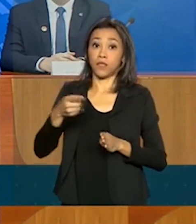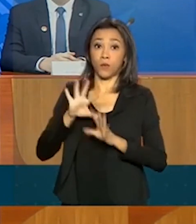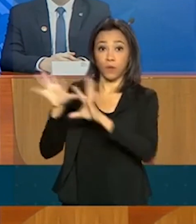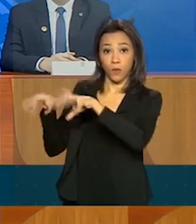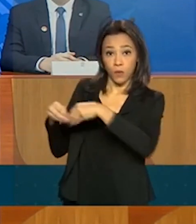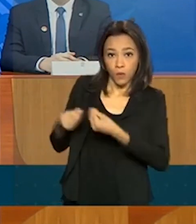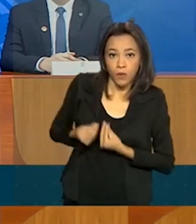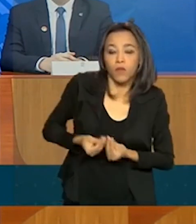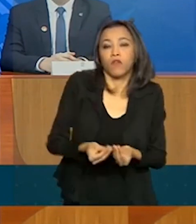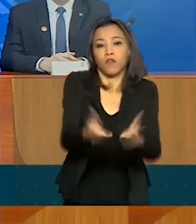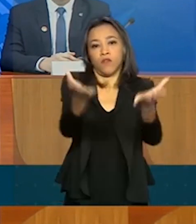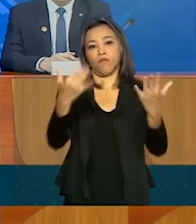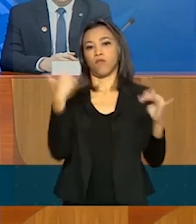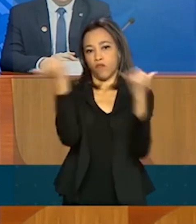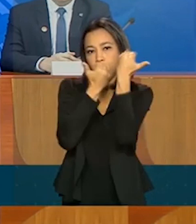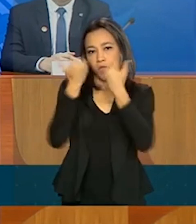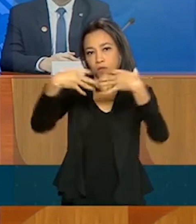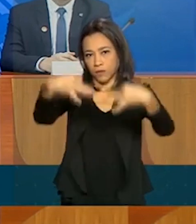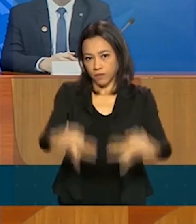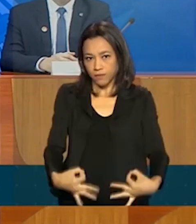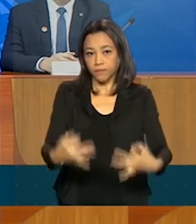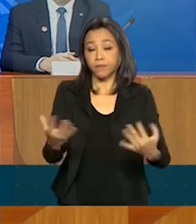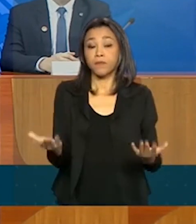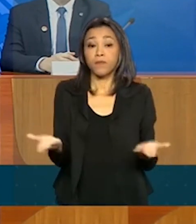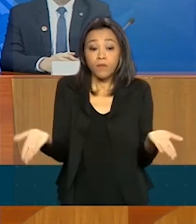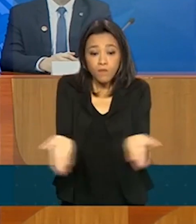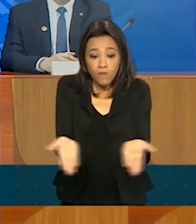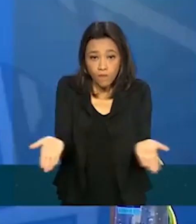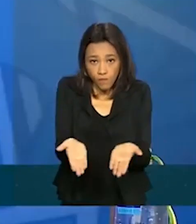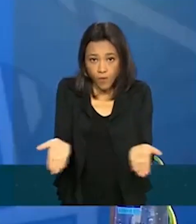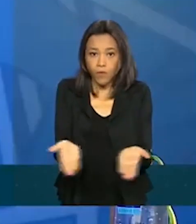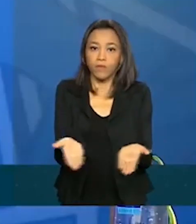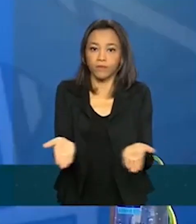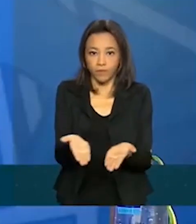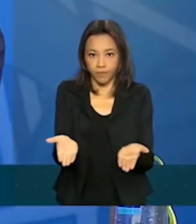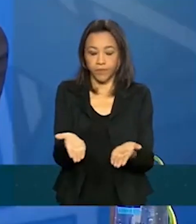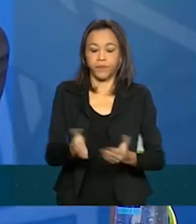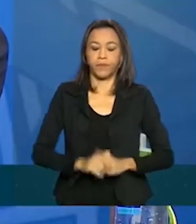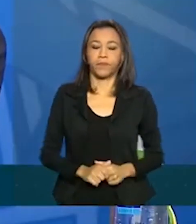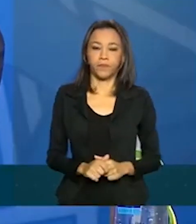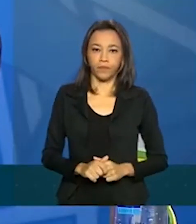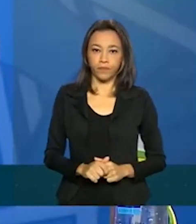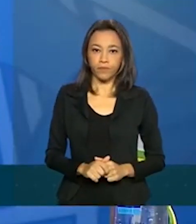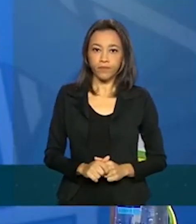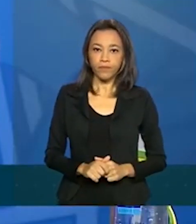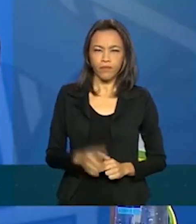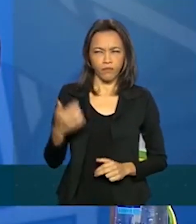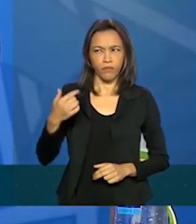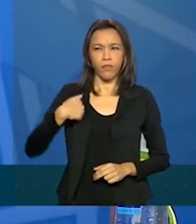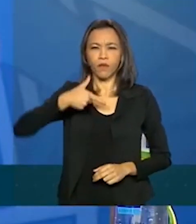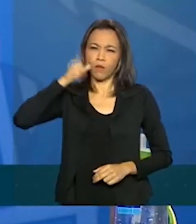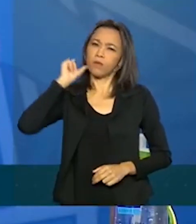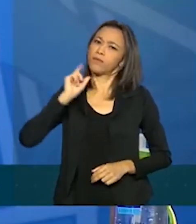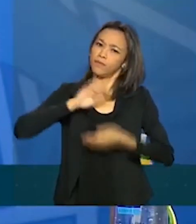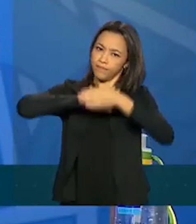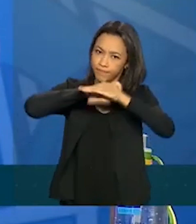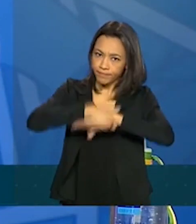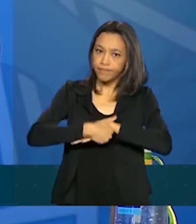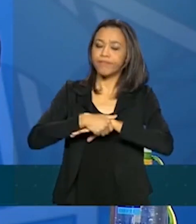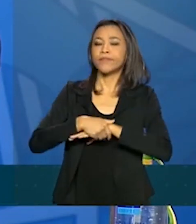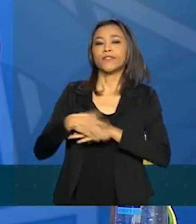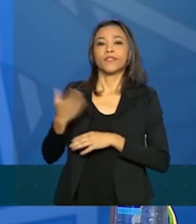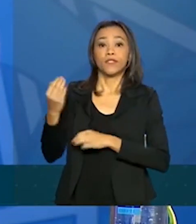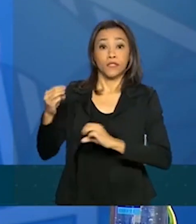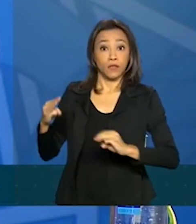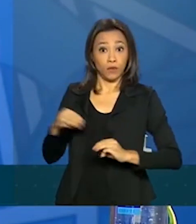correta para as pessoas. Então, a partir de hoje, e na verdade, desde ontem à noite, no site da Caixa,